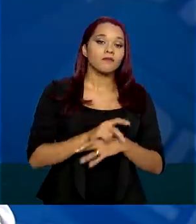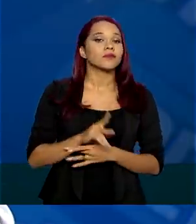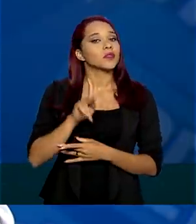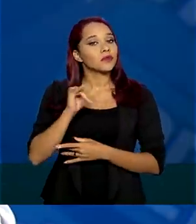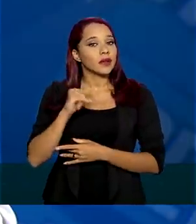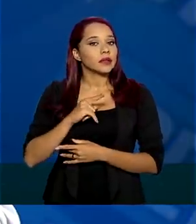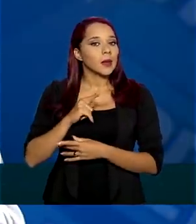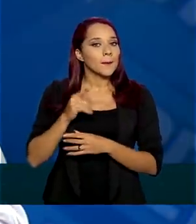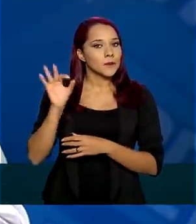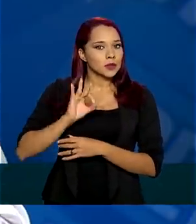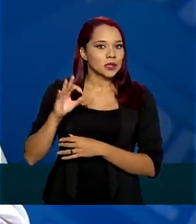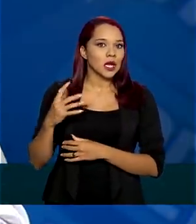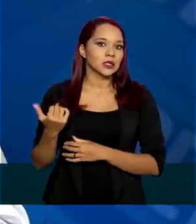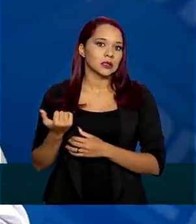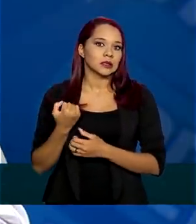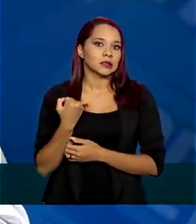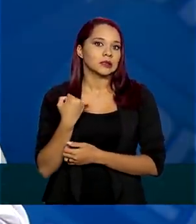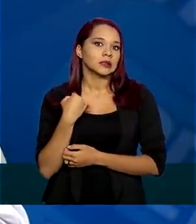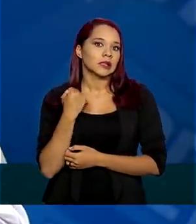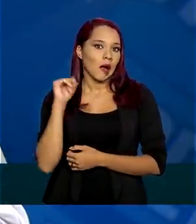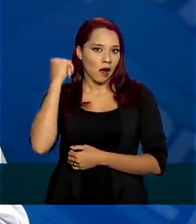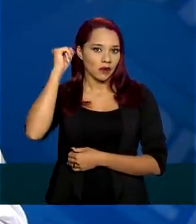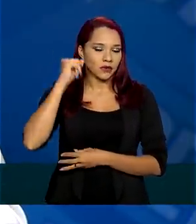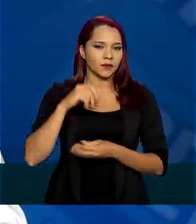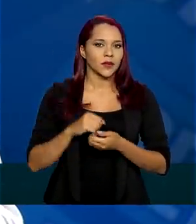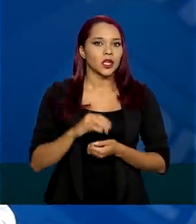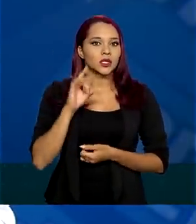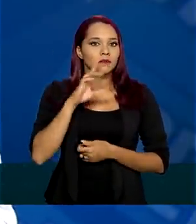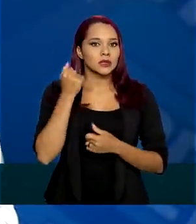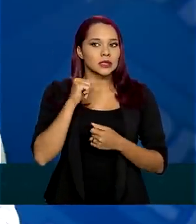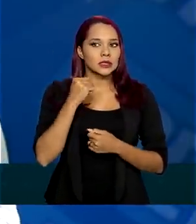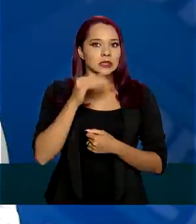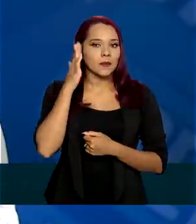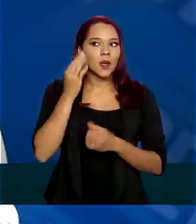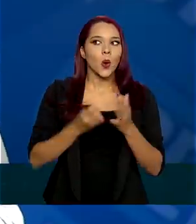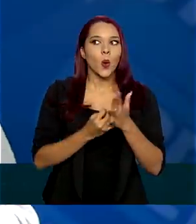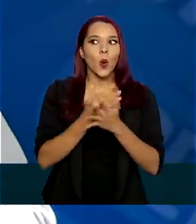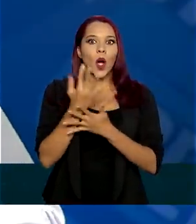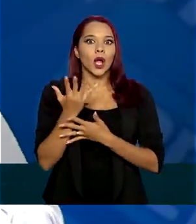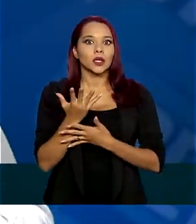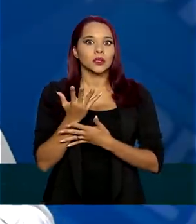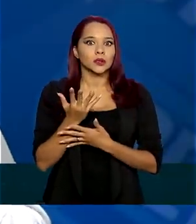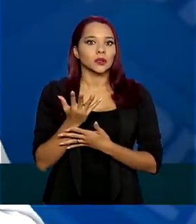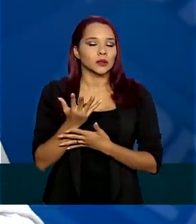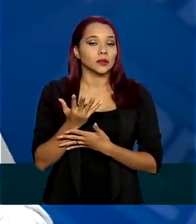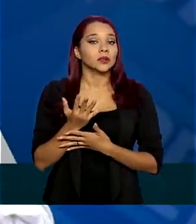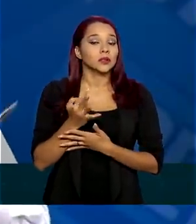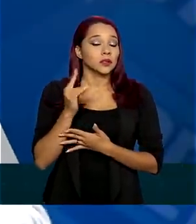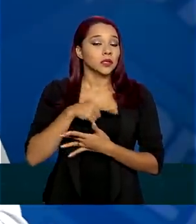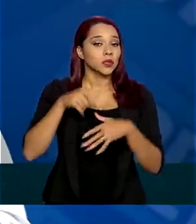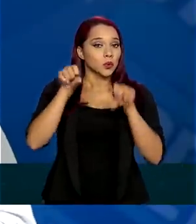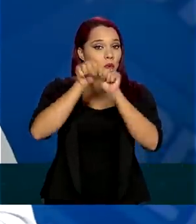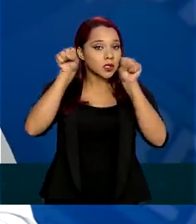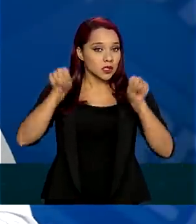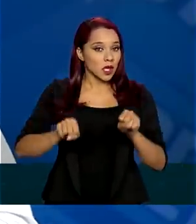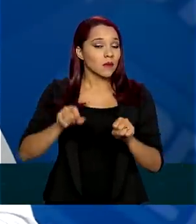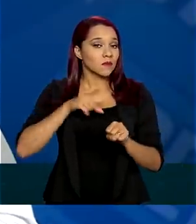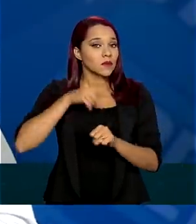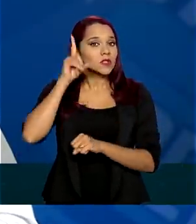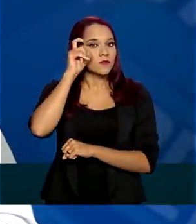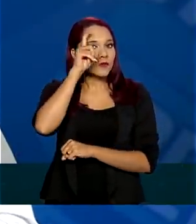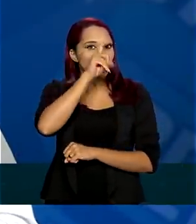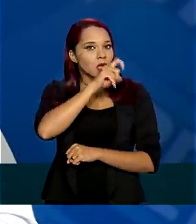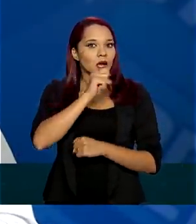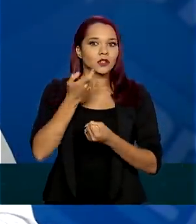com que velocidade que nós vamos passar isso com um sistema que claramente está com dificuldade de